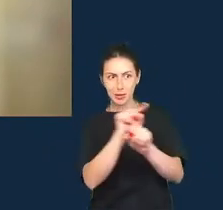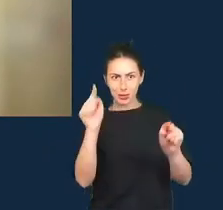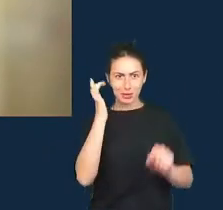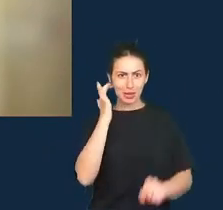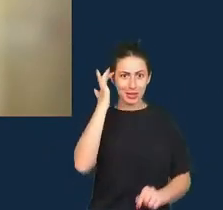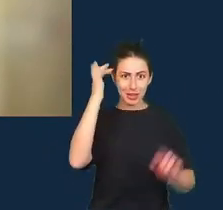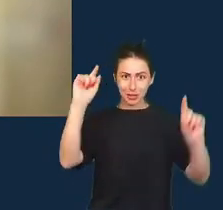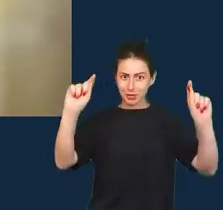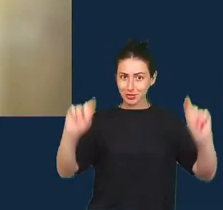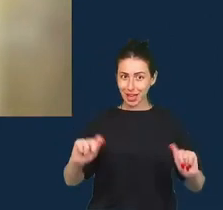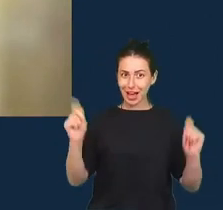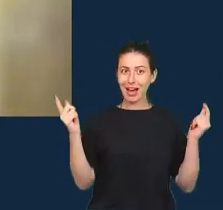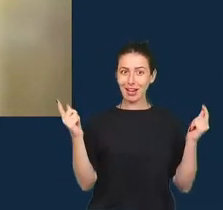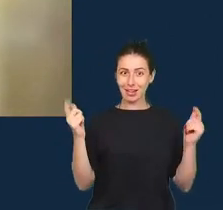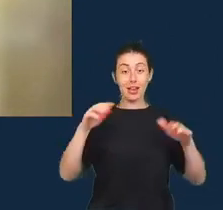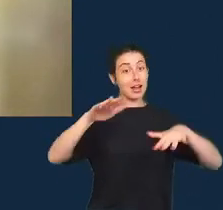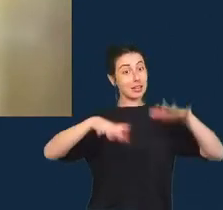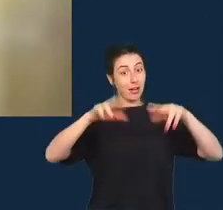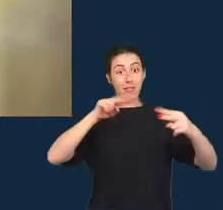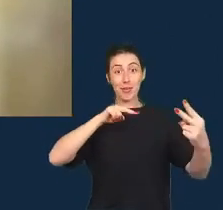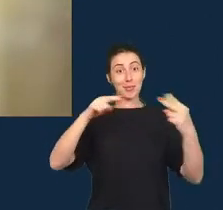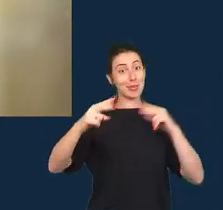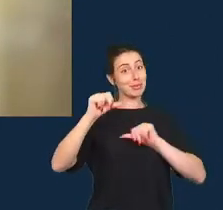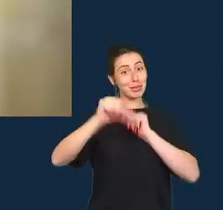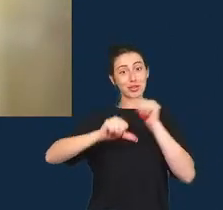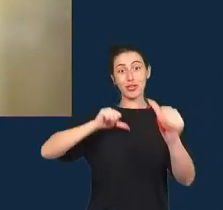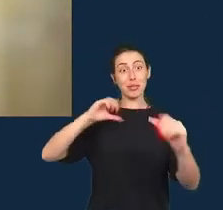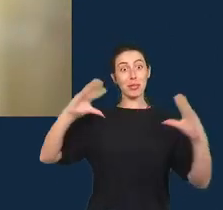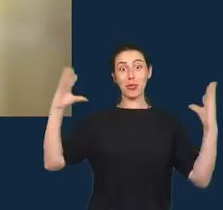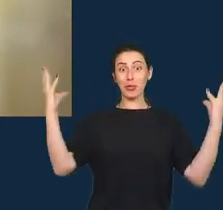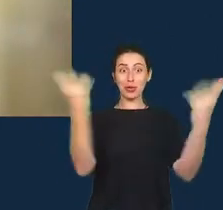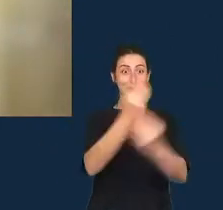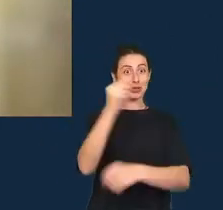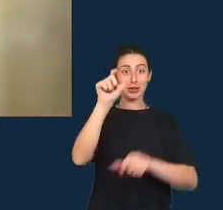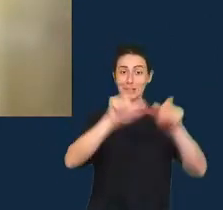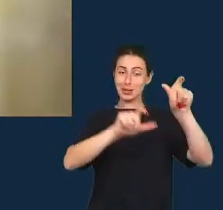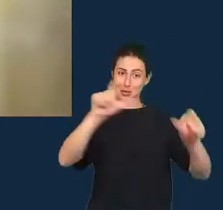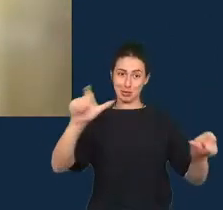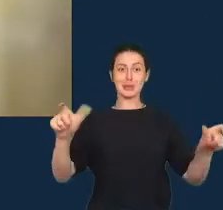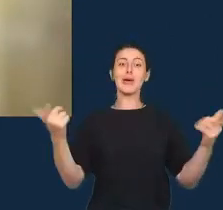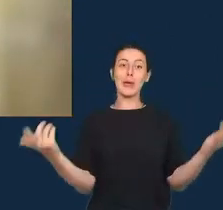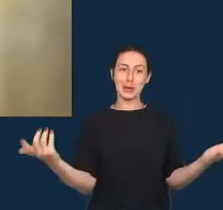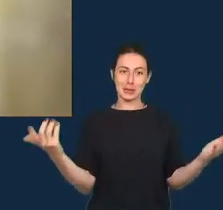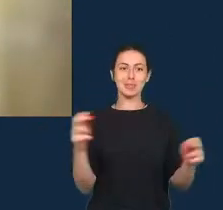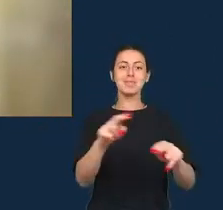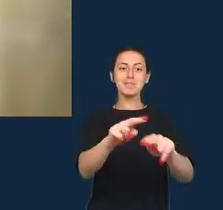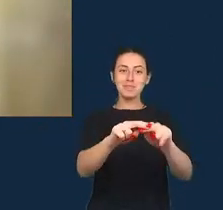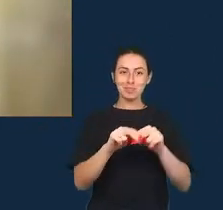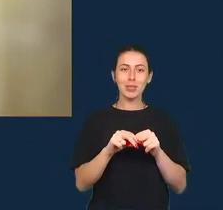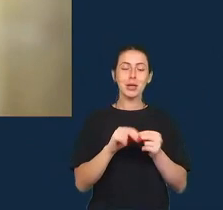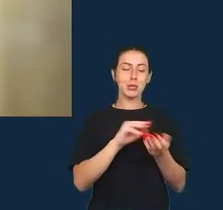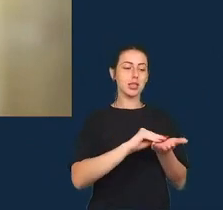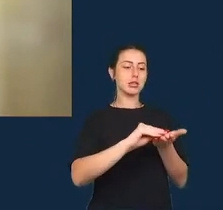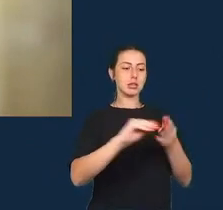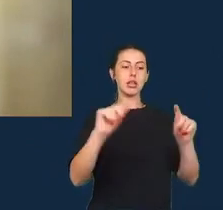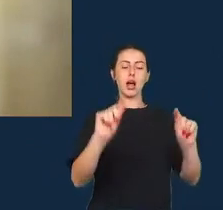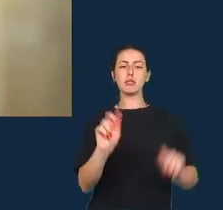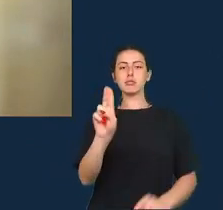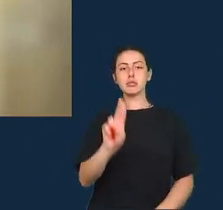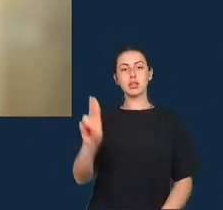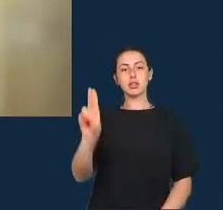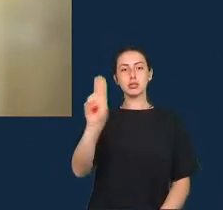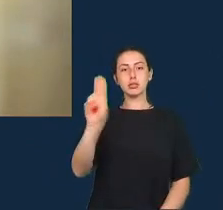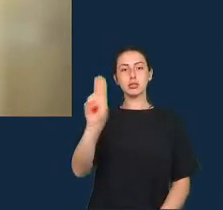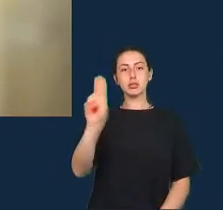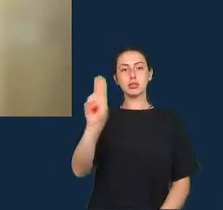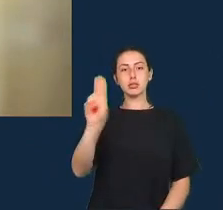perspectiva múltipla seria uma maneira também pela qual os dados poderiam ser usados de uma forma experimental ao